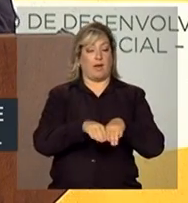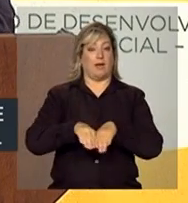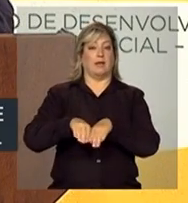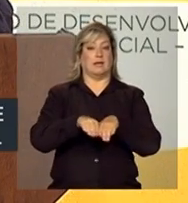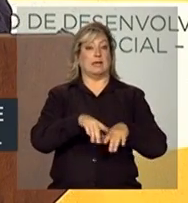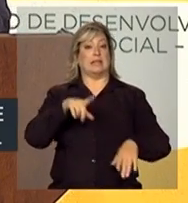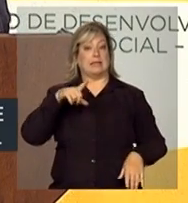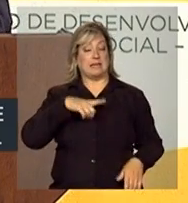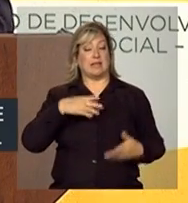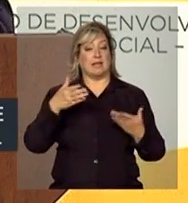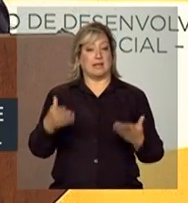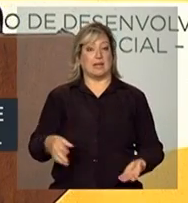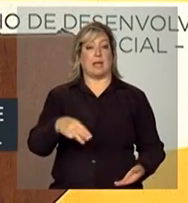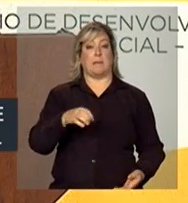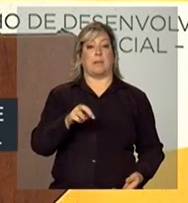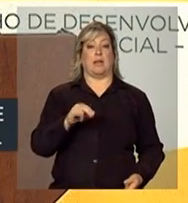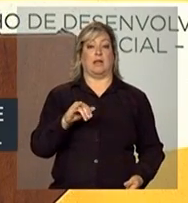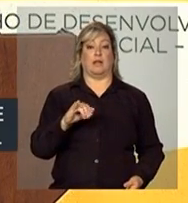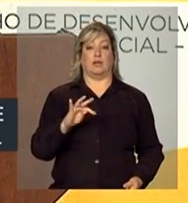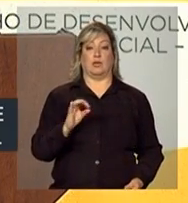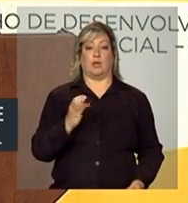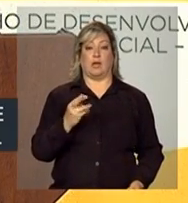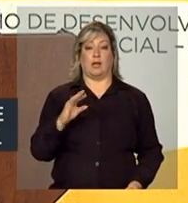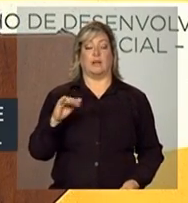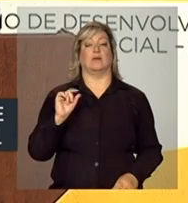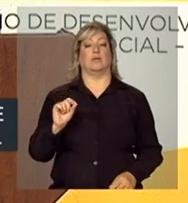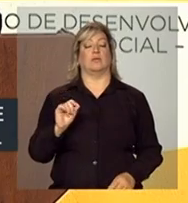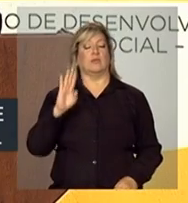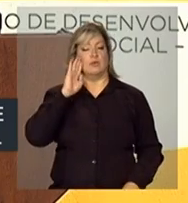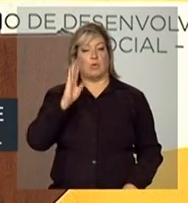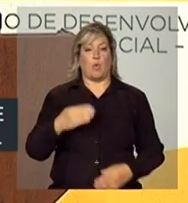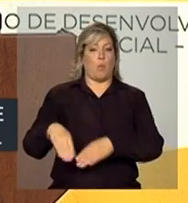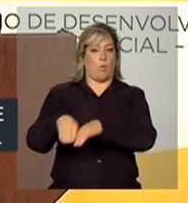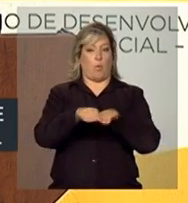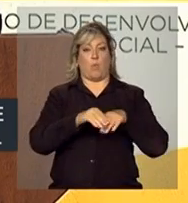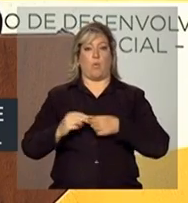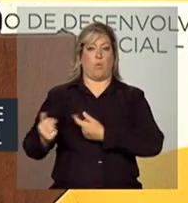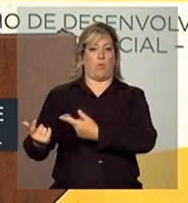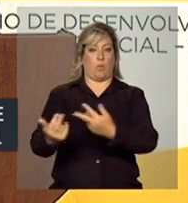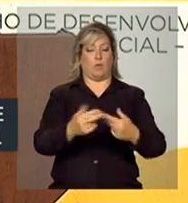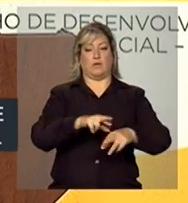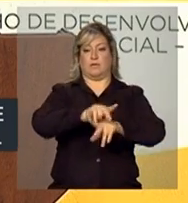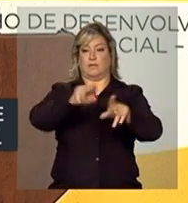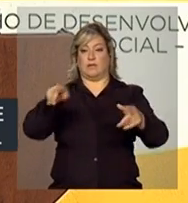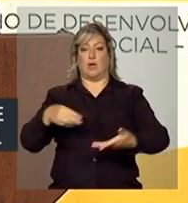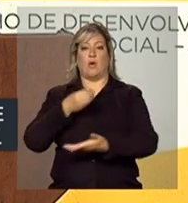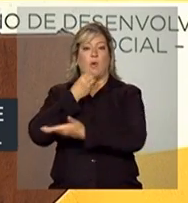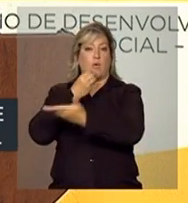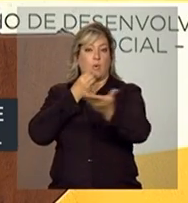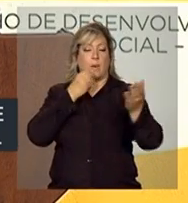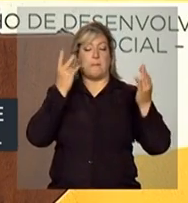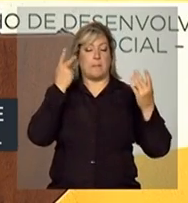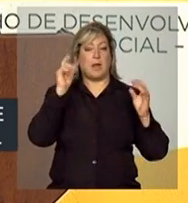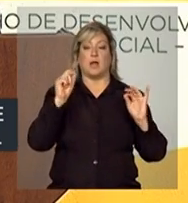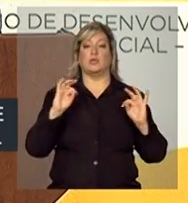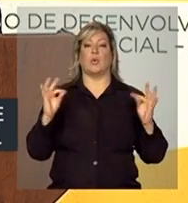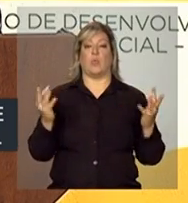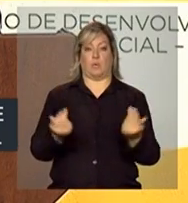meritocracia os fundamentos de igualdade e diversidade de oportunidades para todos.